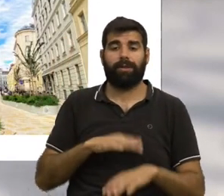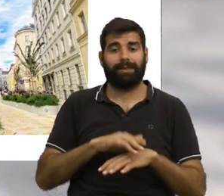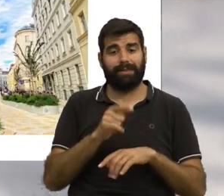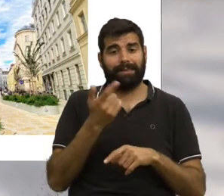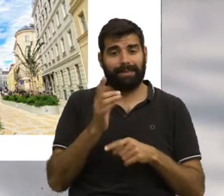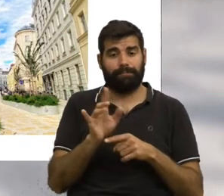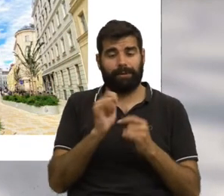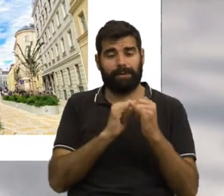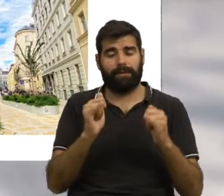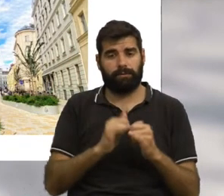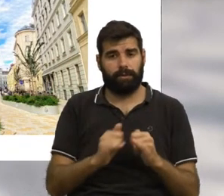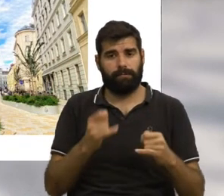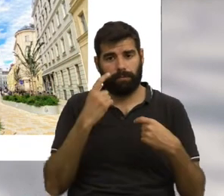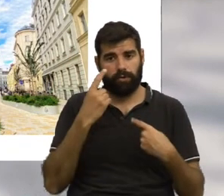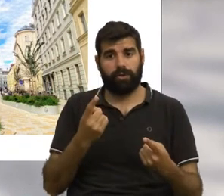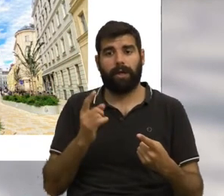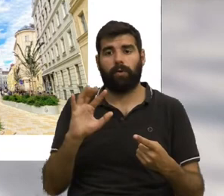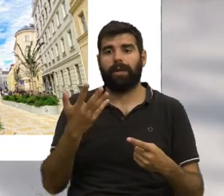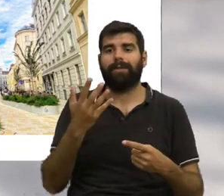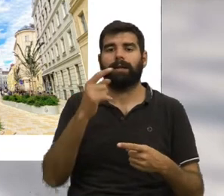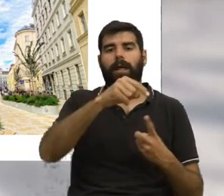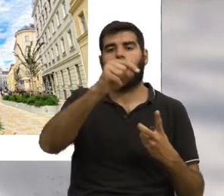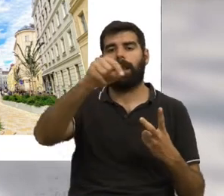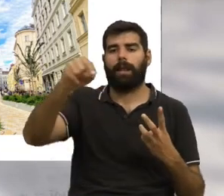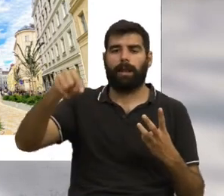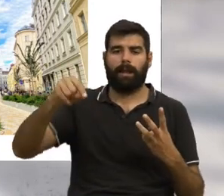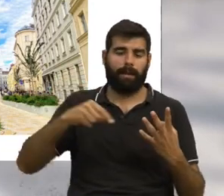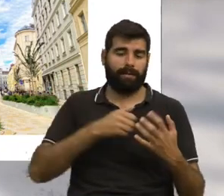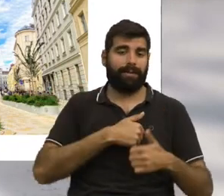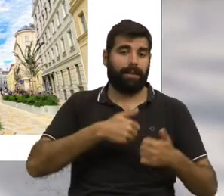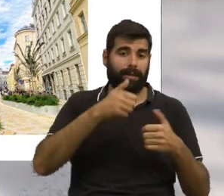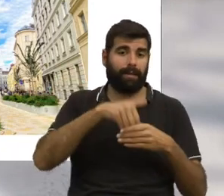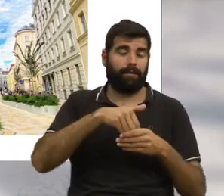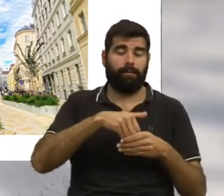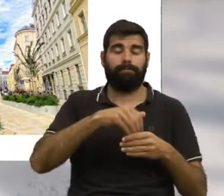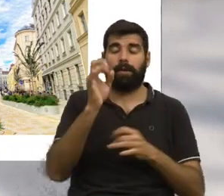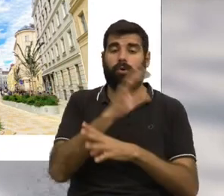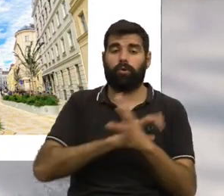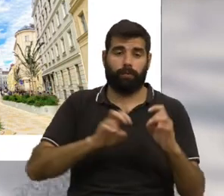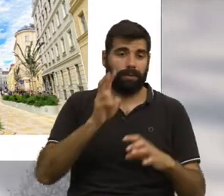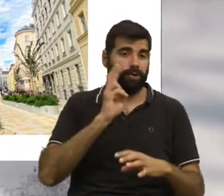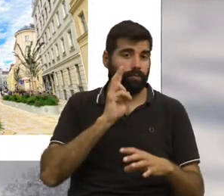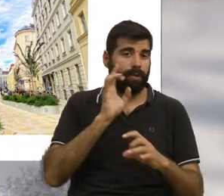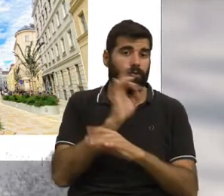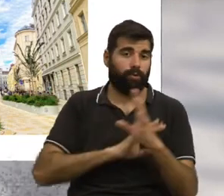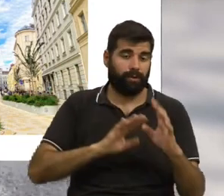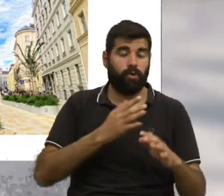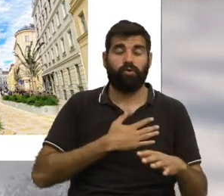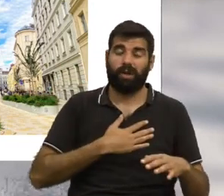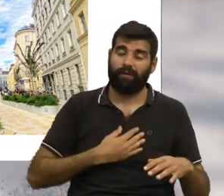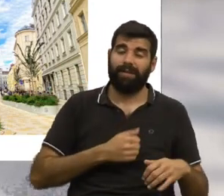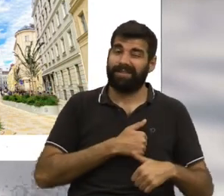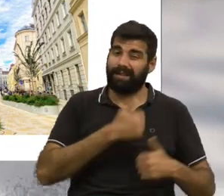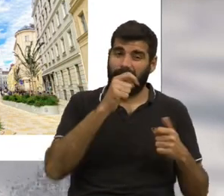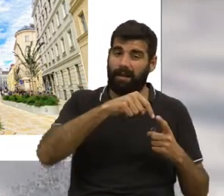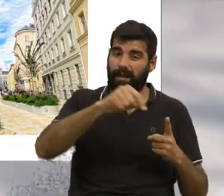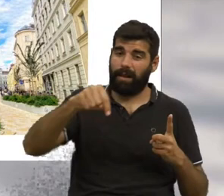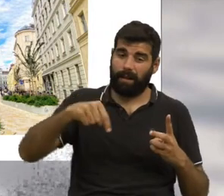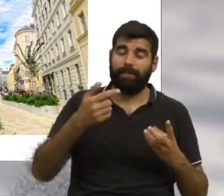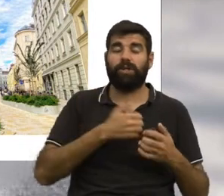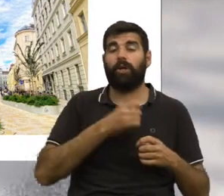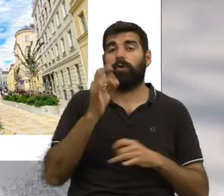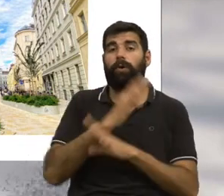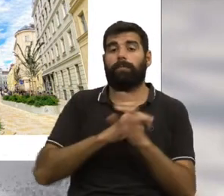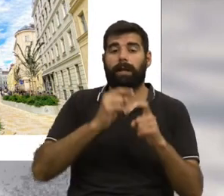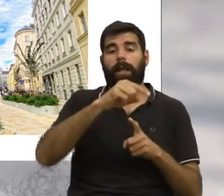alguns exemplos internacionais do que está a fazer um pouco por toda a cidade, desculpem, por toda a Europa, quem dera que fosse por toda a cidade, e como